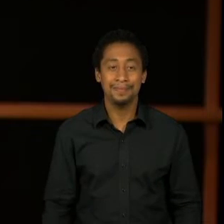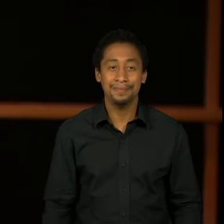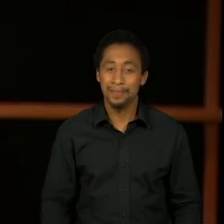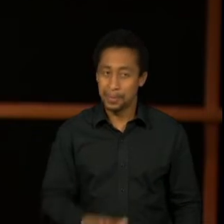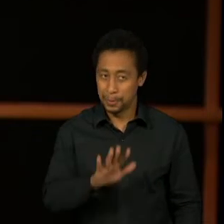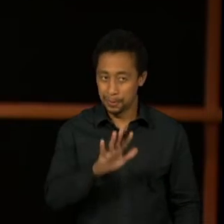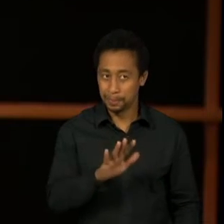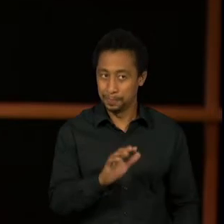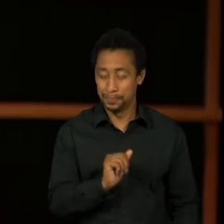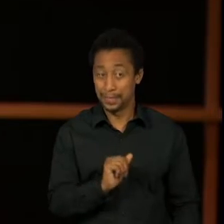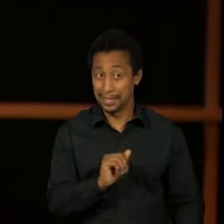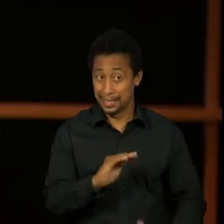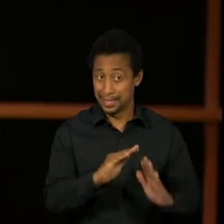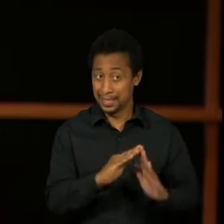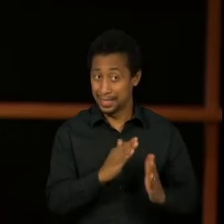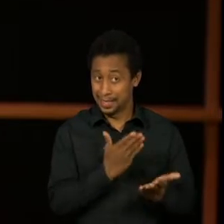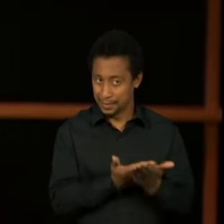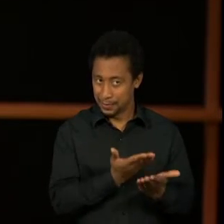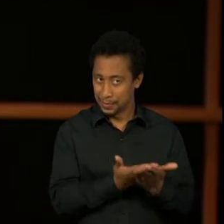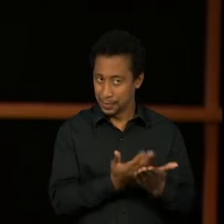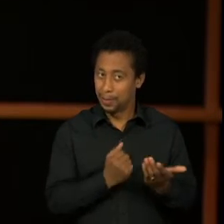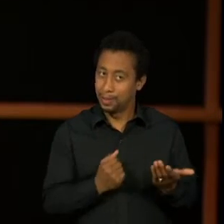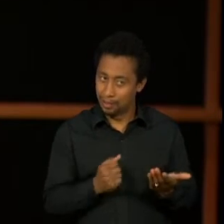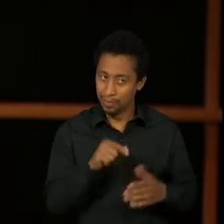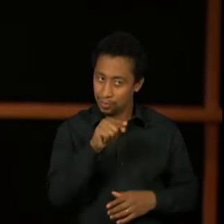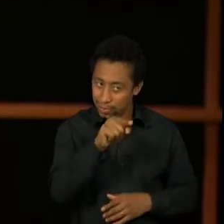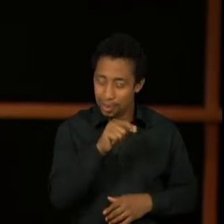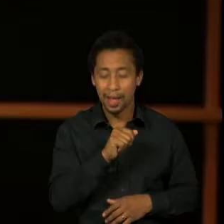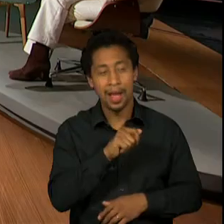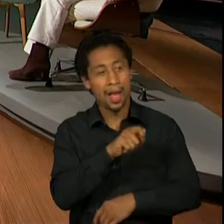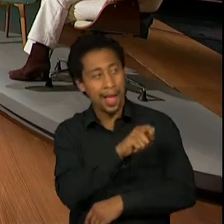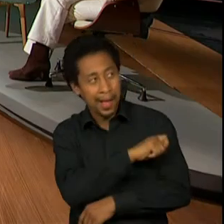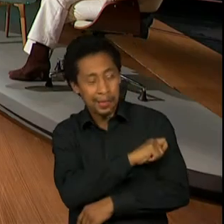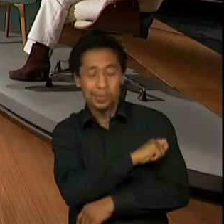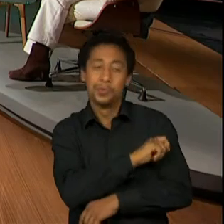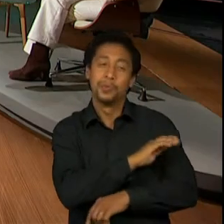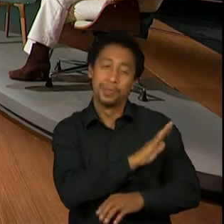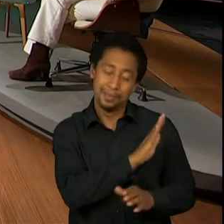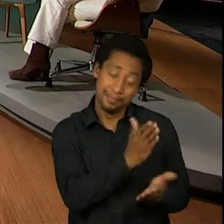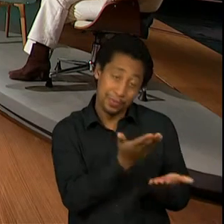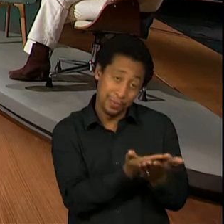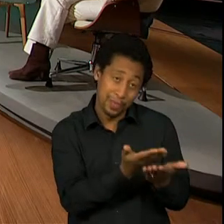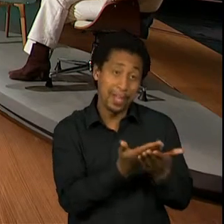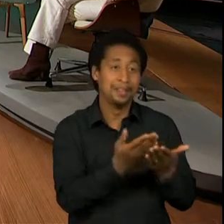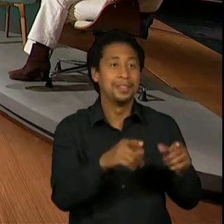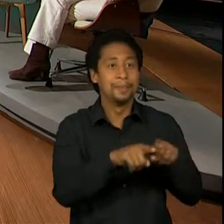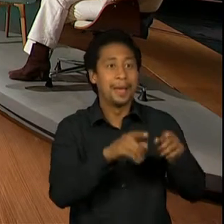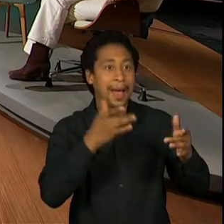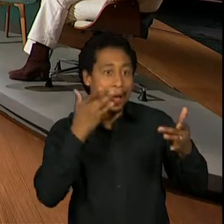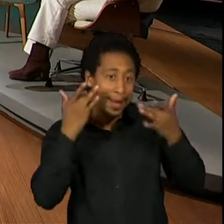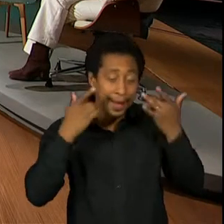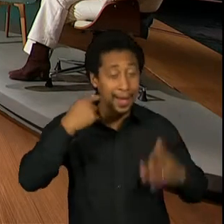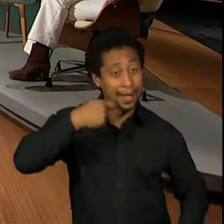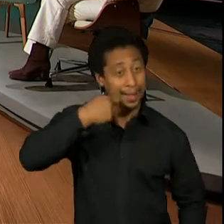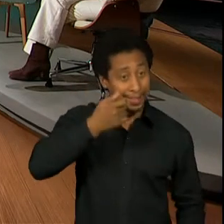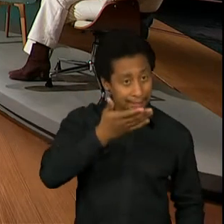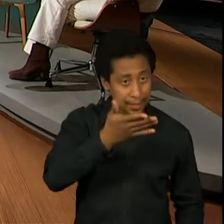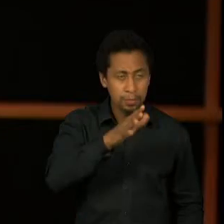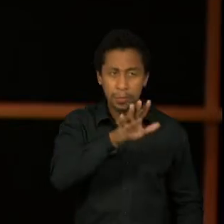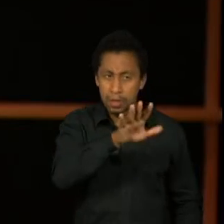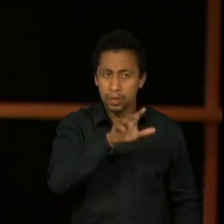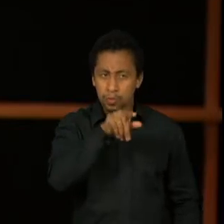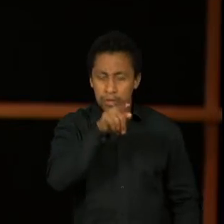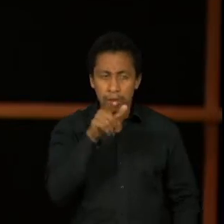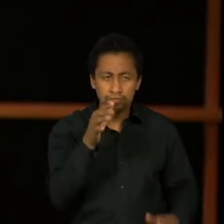escola, além das atividades da Lígia ali, aluna, atriz, você já se interessava, ficava atenta aos métodos